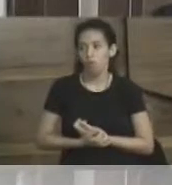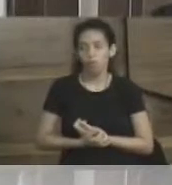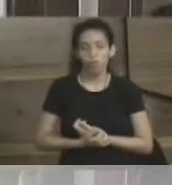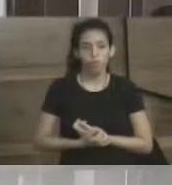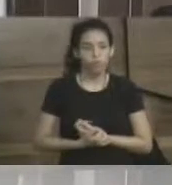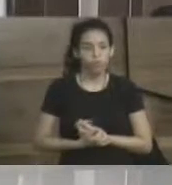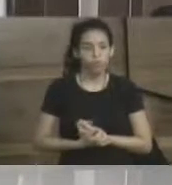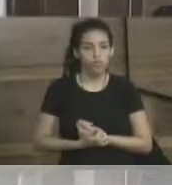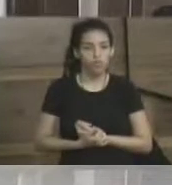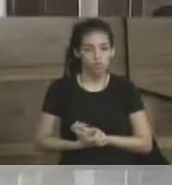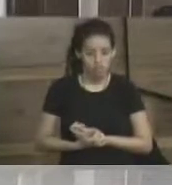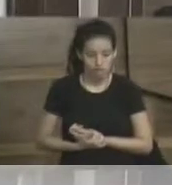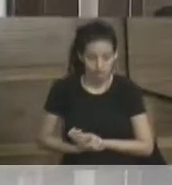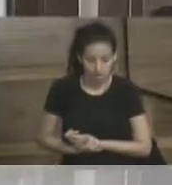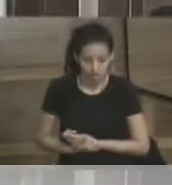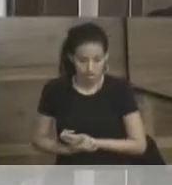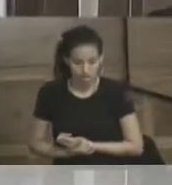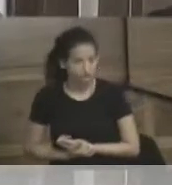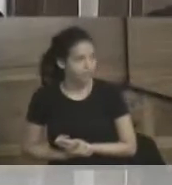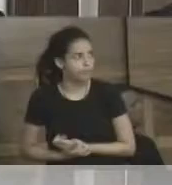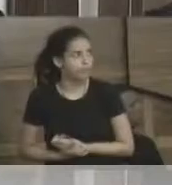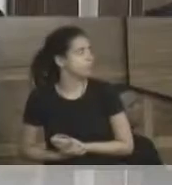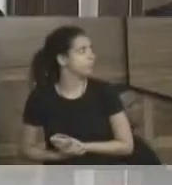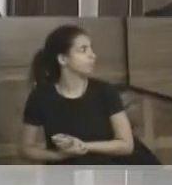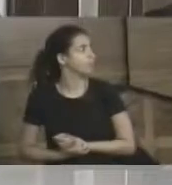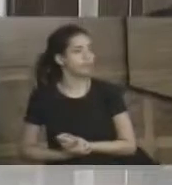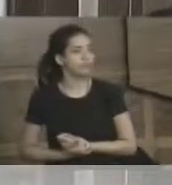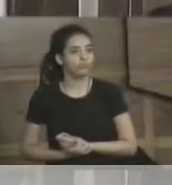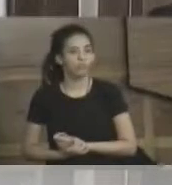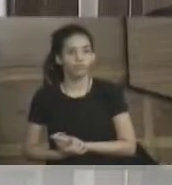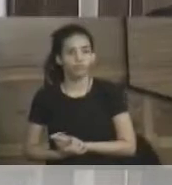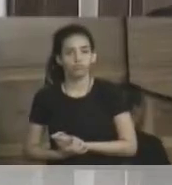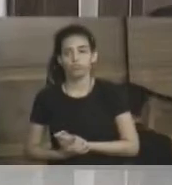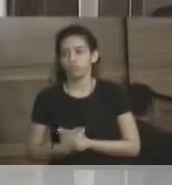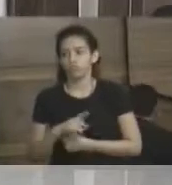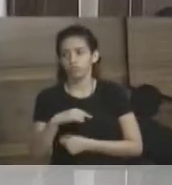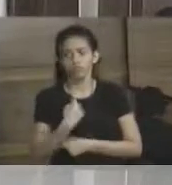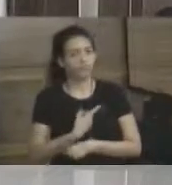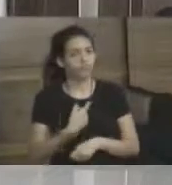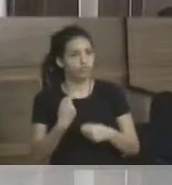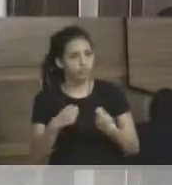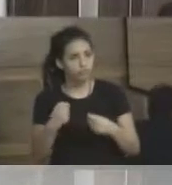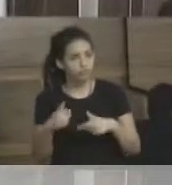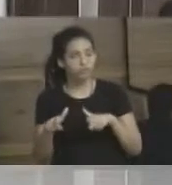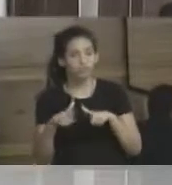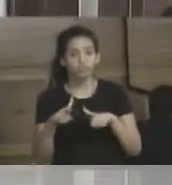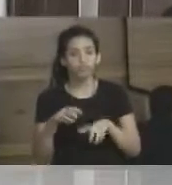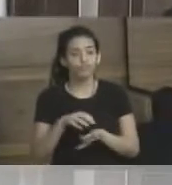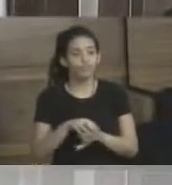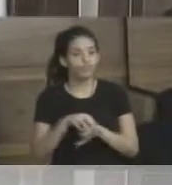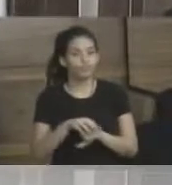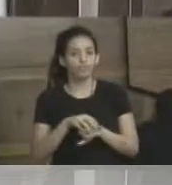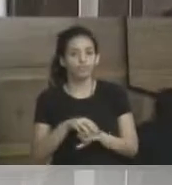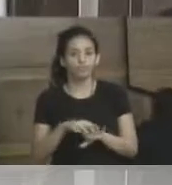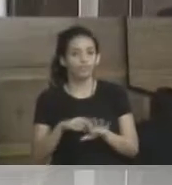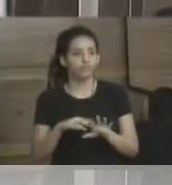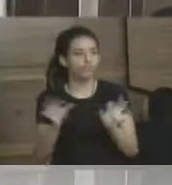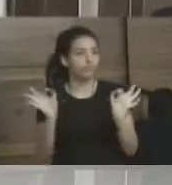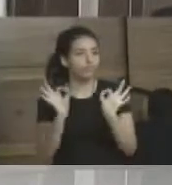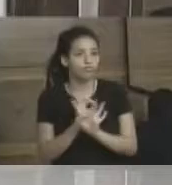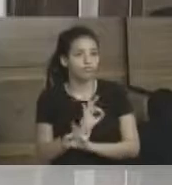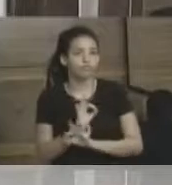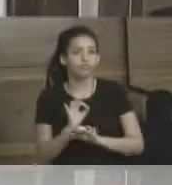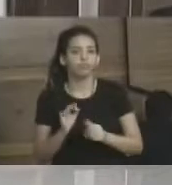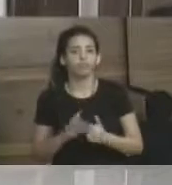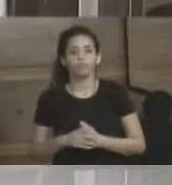fazendo uma coisa que destrua, mas uma coisa que colabore com a nossa cidade, a gente não precisa de emprego, turismo é um excelente empregador, uma das